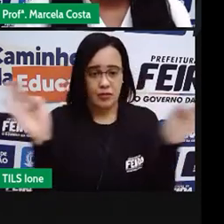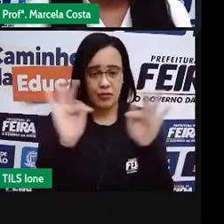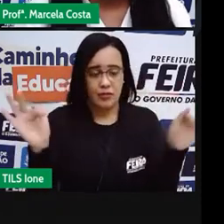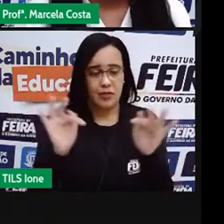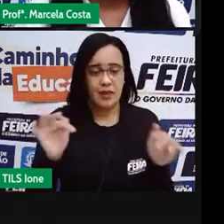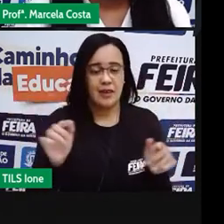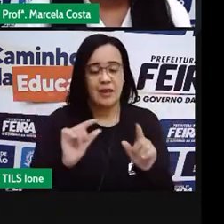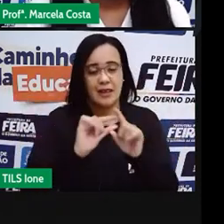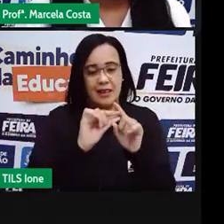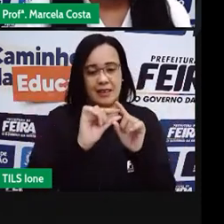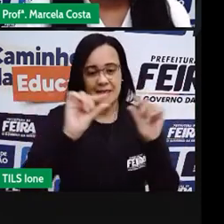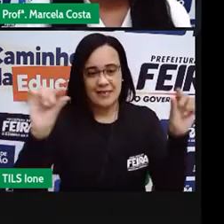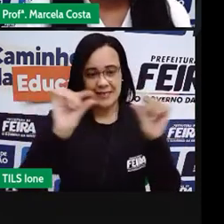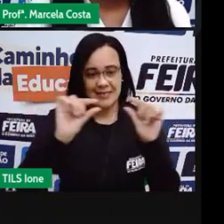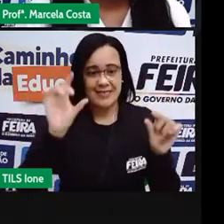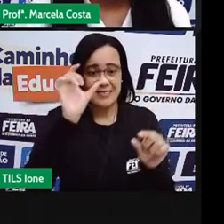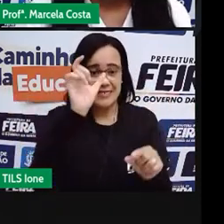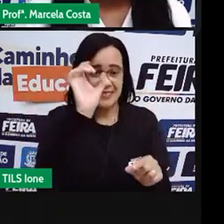personagem?